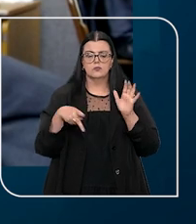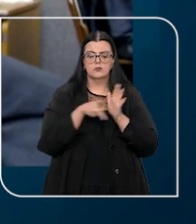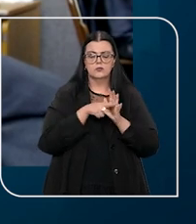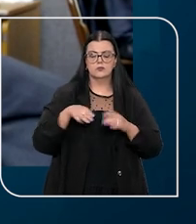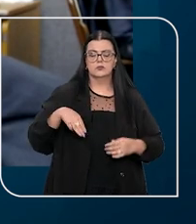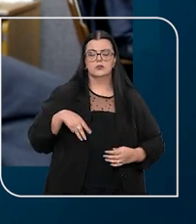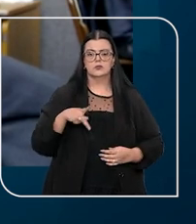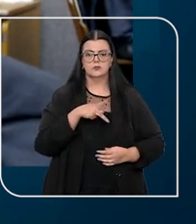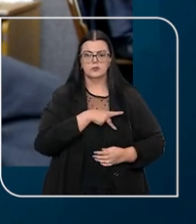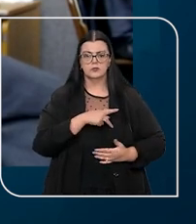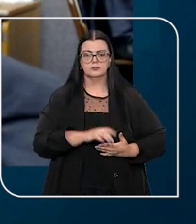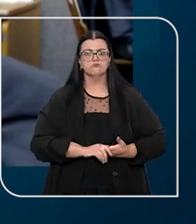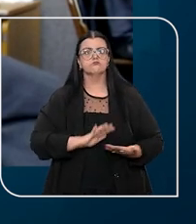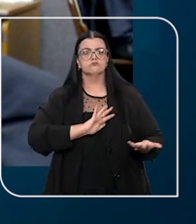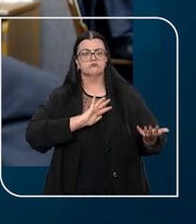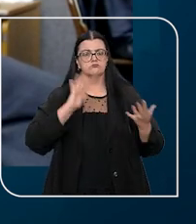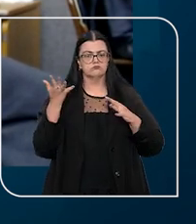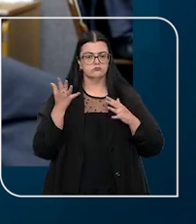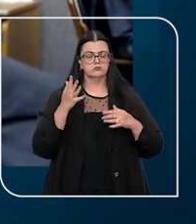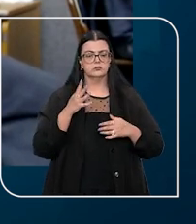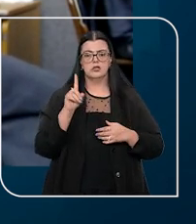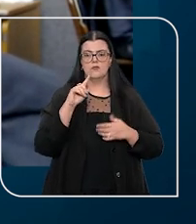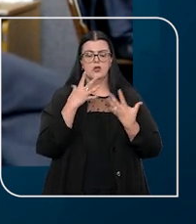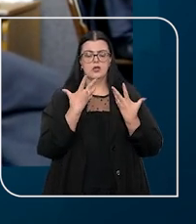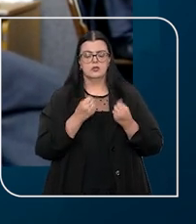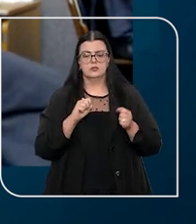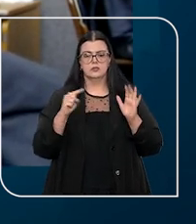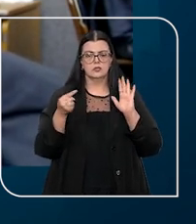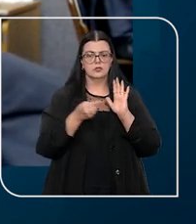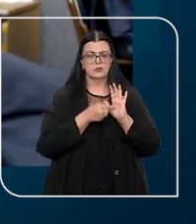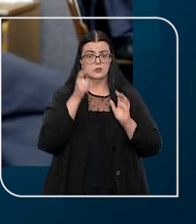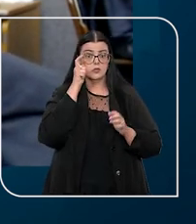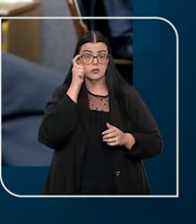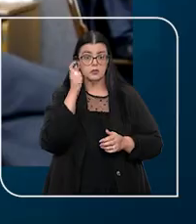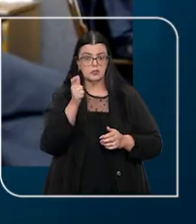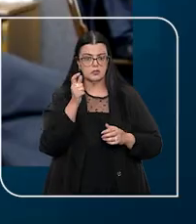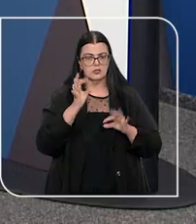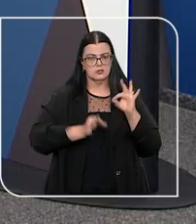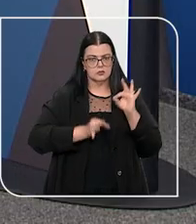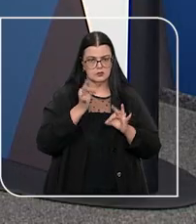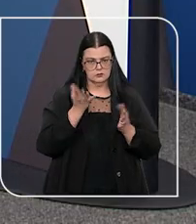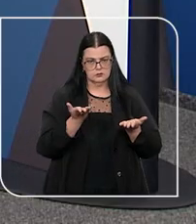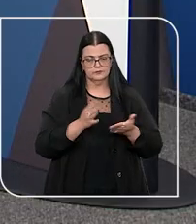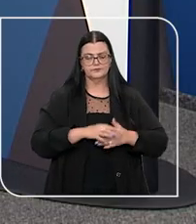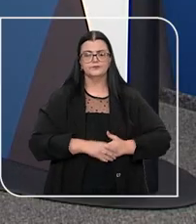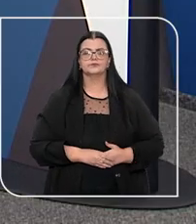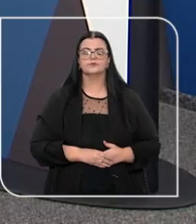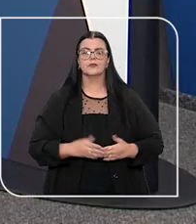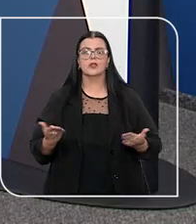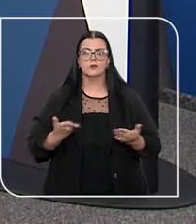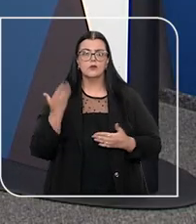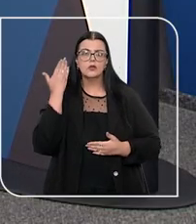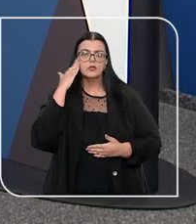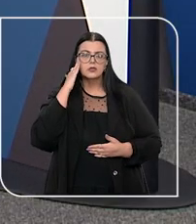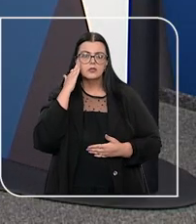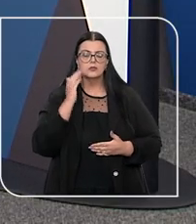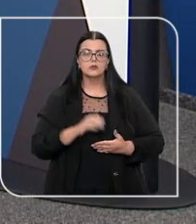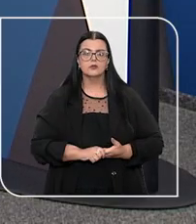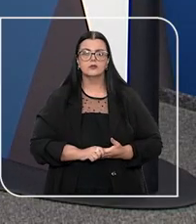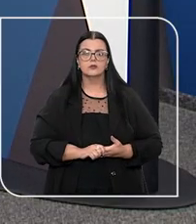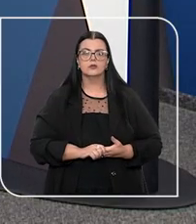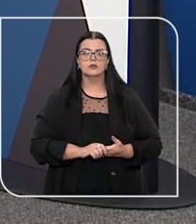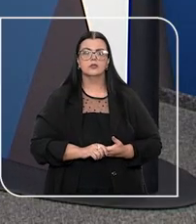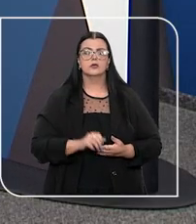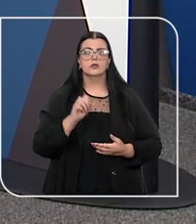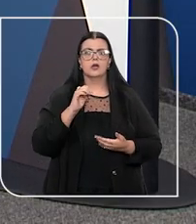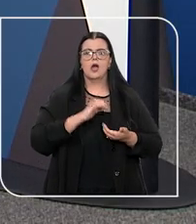pelo MP pode levar à rejeição da denúncia por falta de interesse de agir. E agora você vai entender o que significa